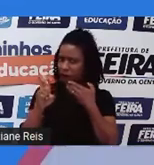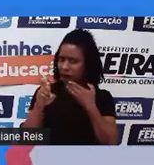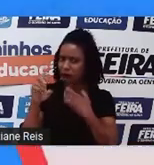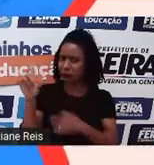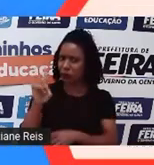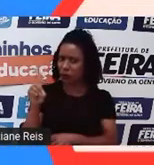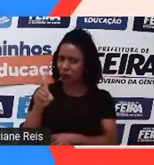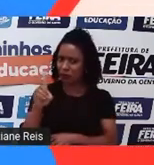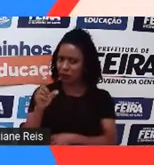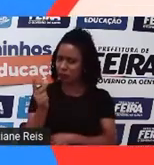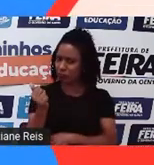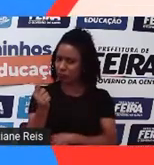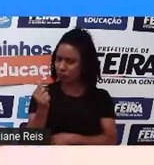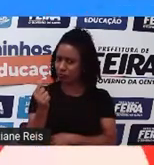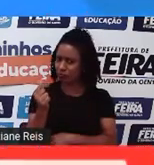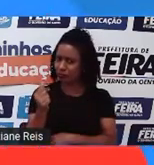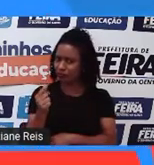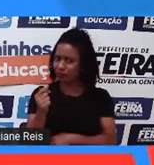Hum, e aí, gente?